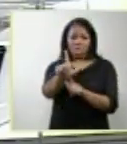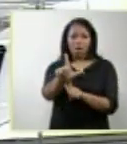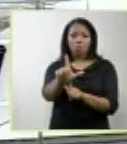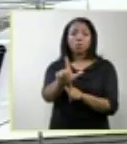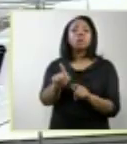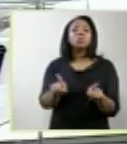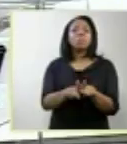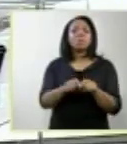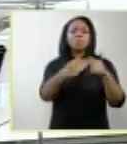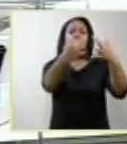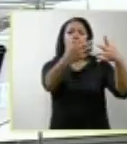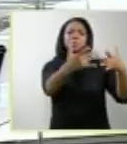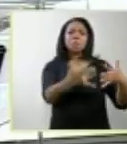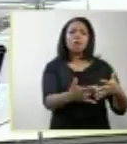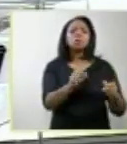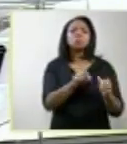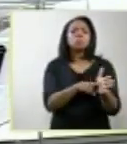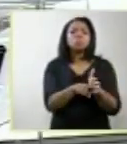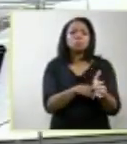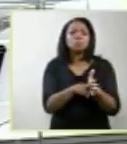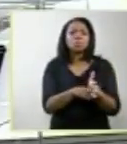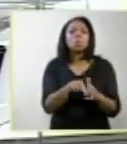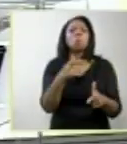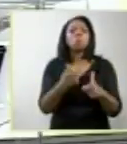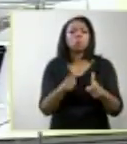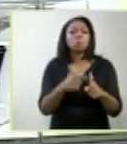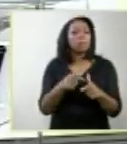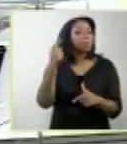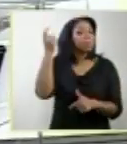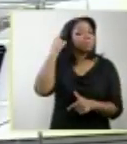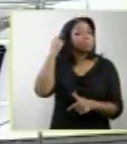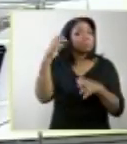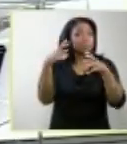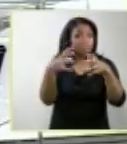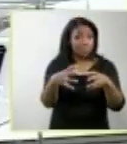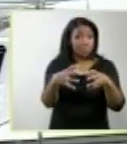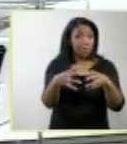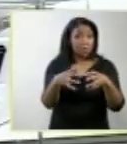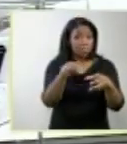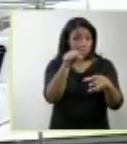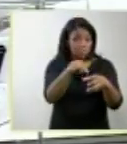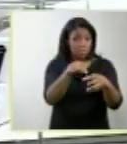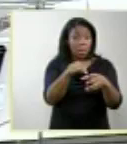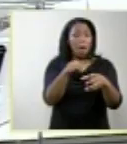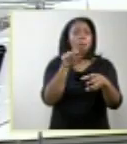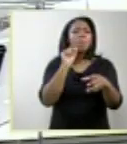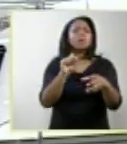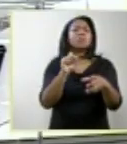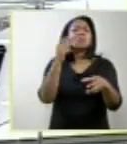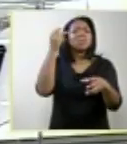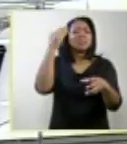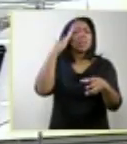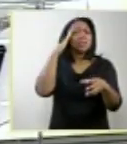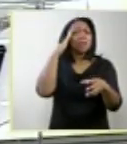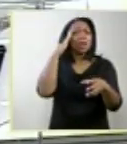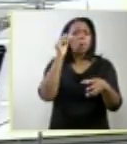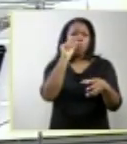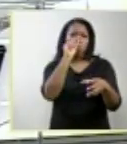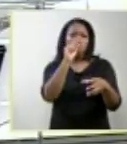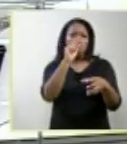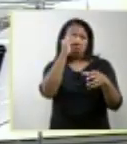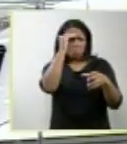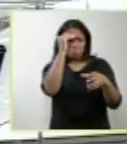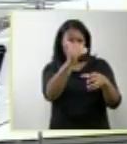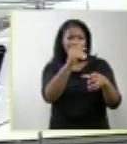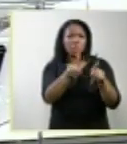detalhes a respeito do diagnóstico da anencefalia. É claro que para podermos entendermos um pouco a respeito dessa